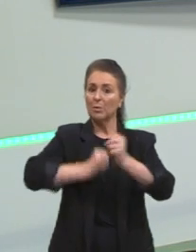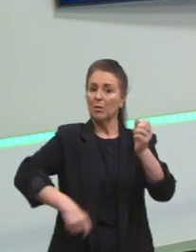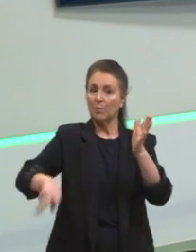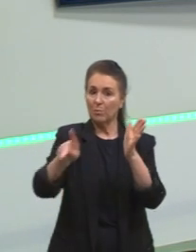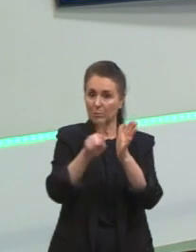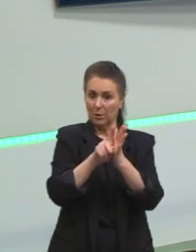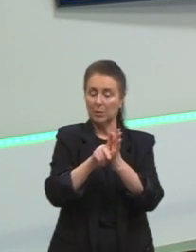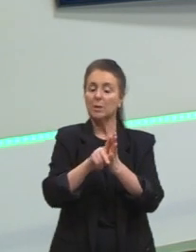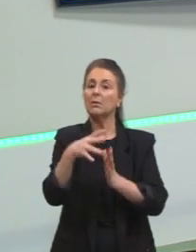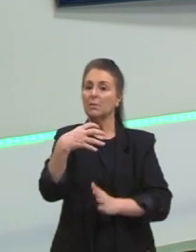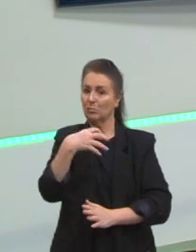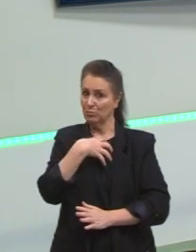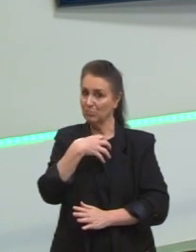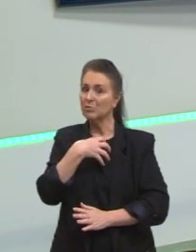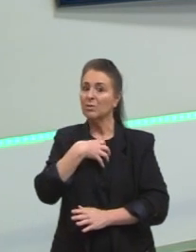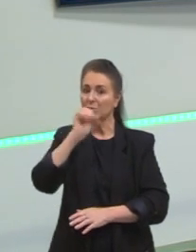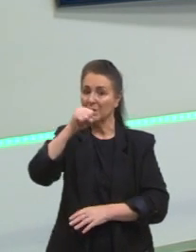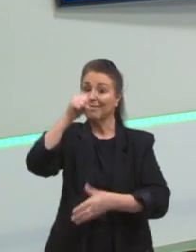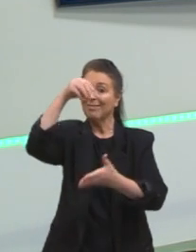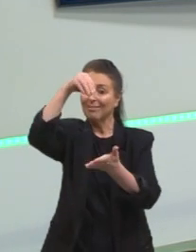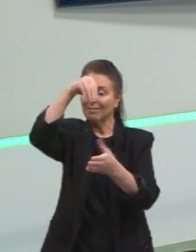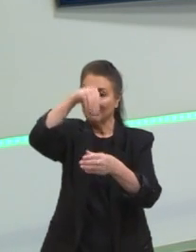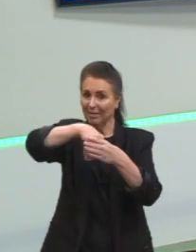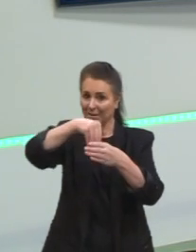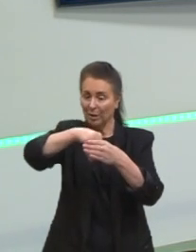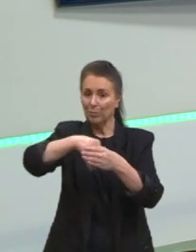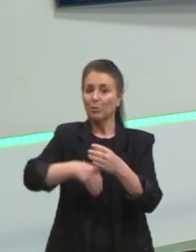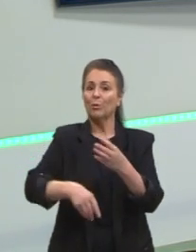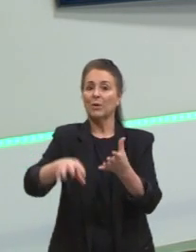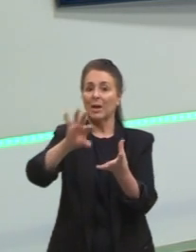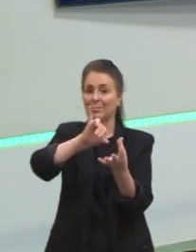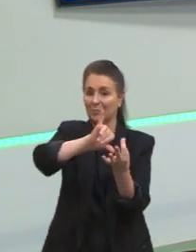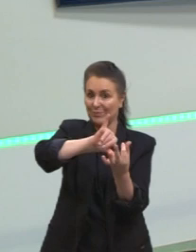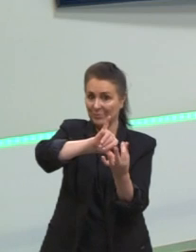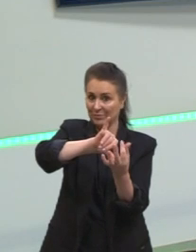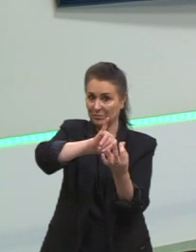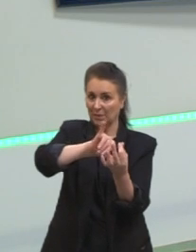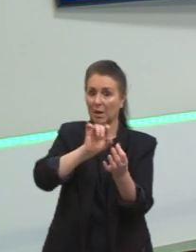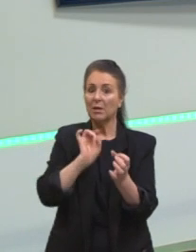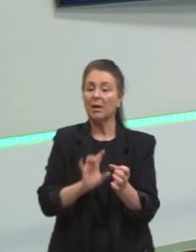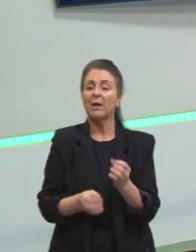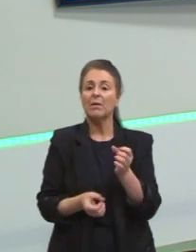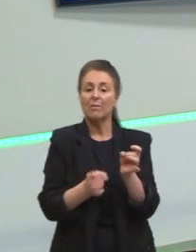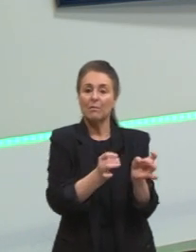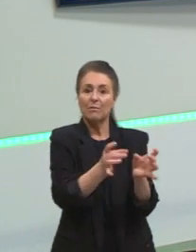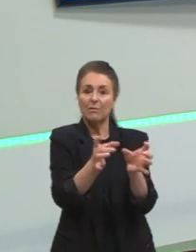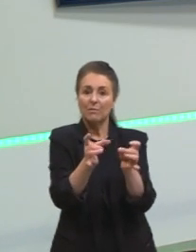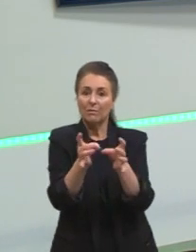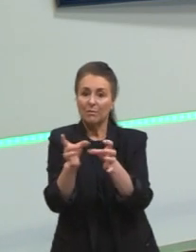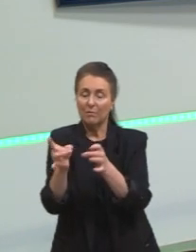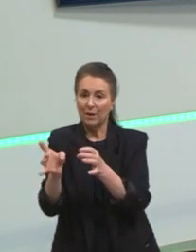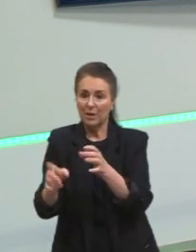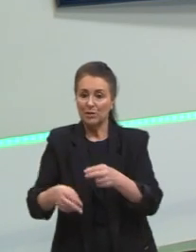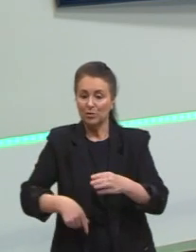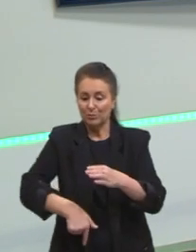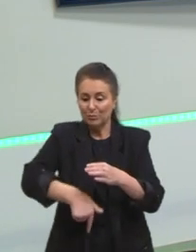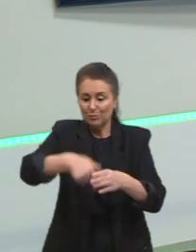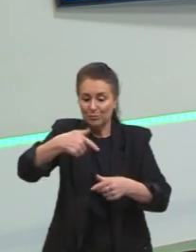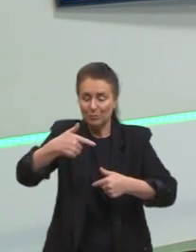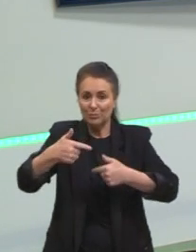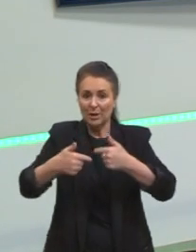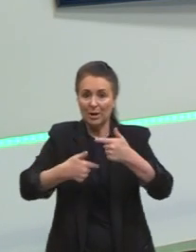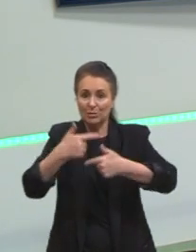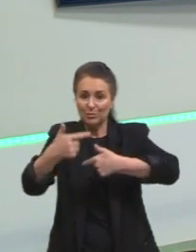capitalista. Quem só vende bens primários, né? Não lucra tanto quanto quem pega essa matéria-prima